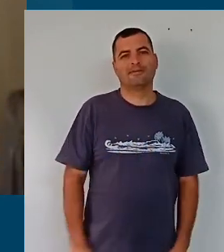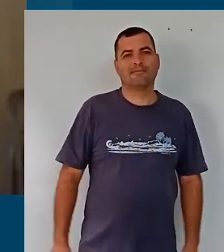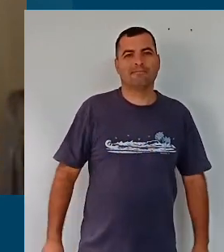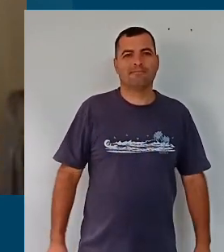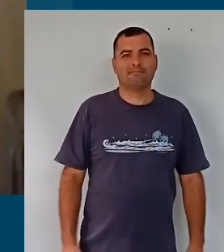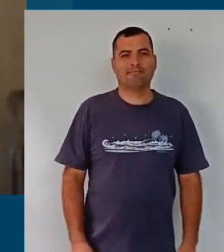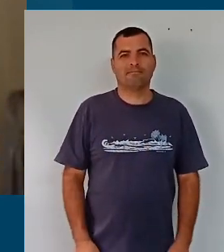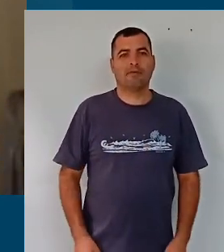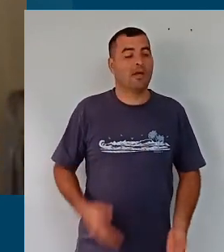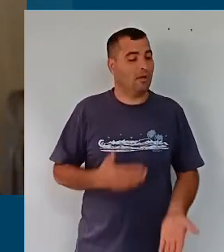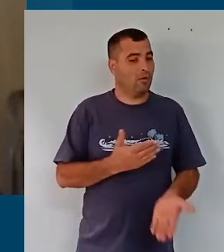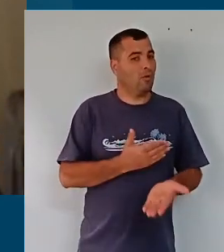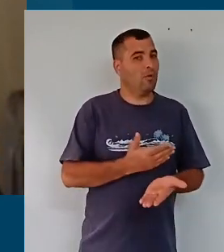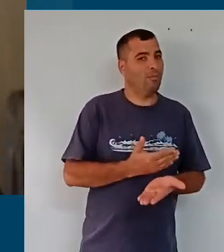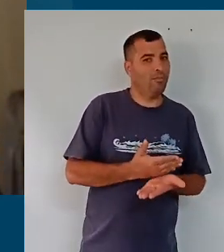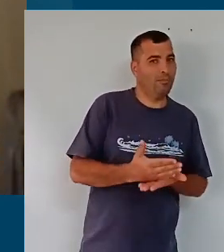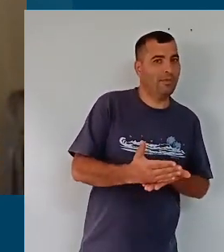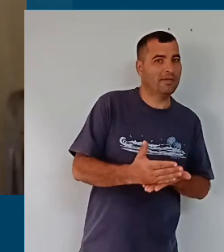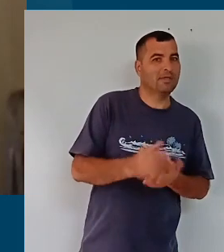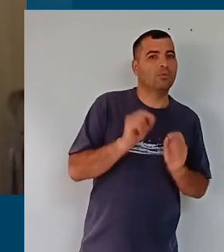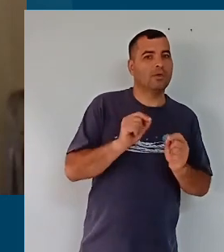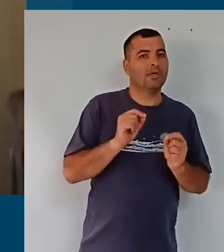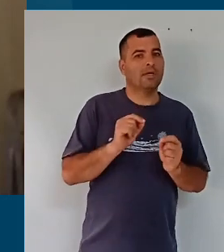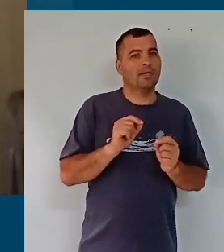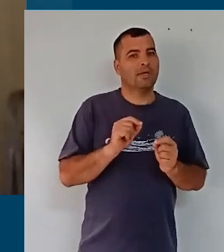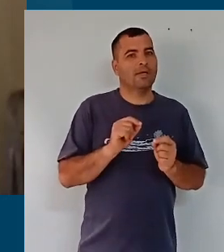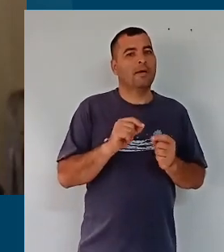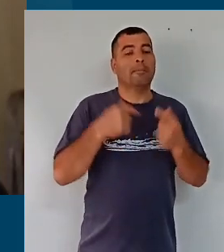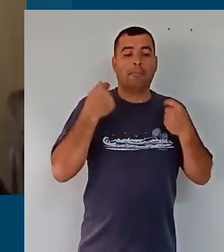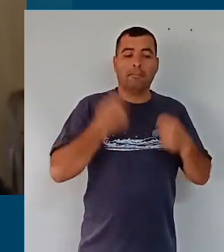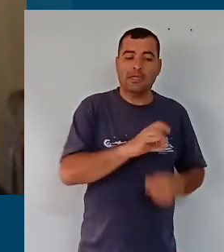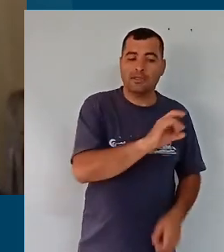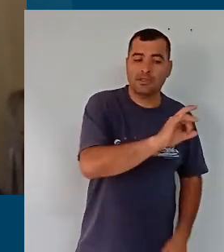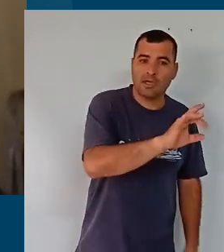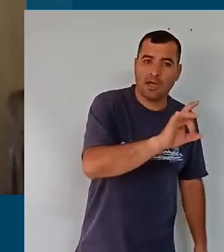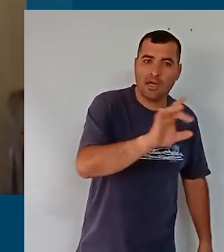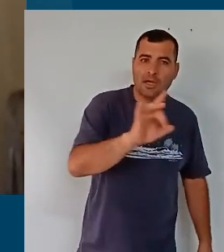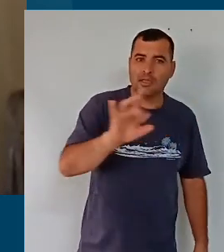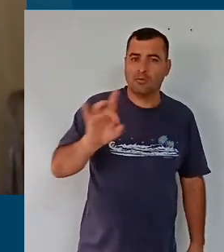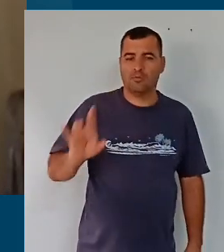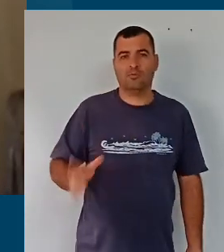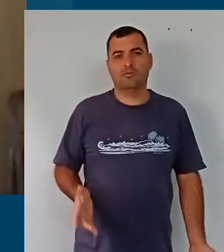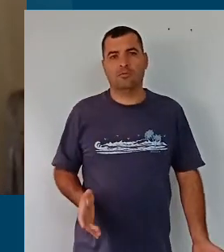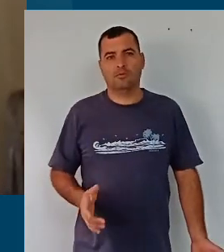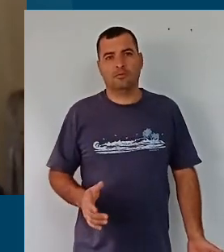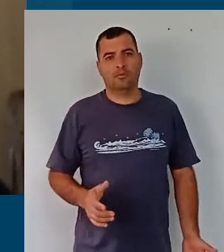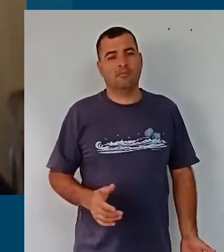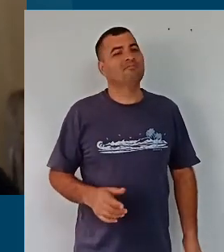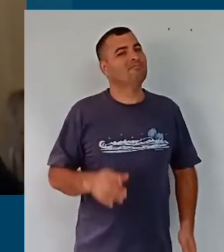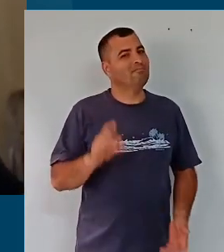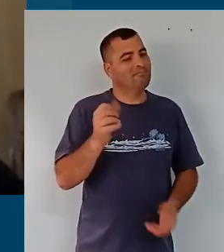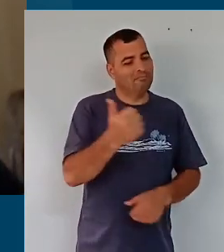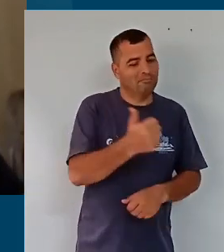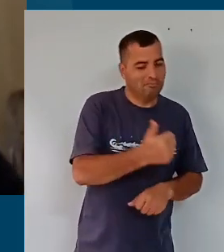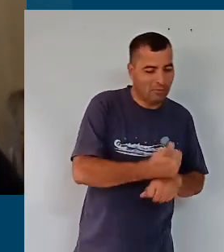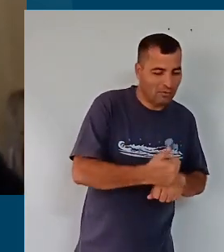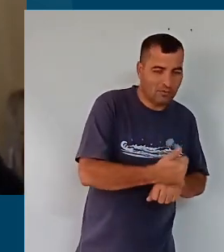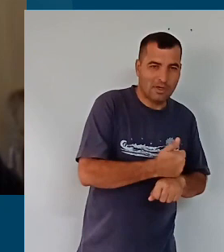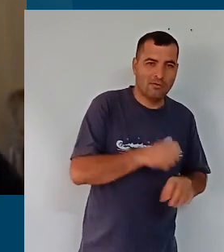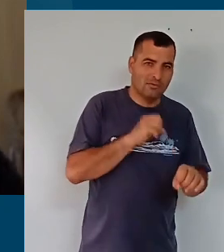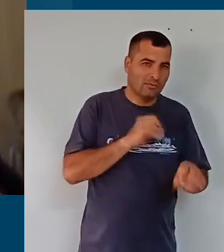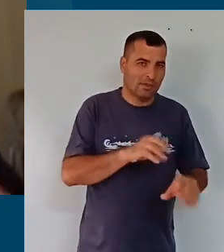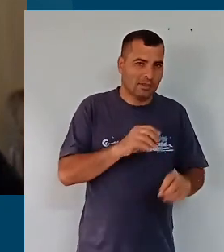documento que vai começar a exigir de cada um de nós, profissionais da rede